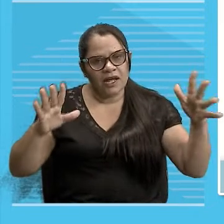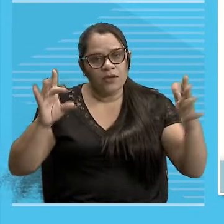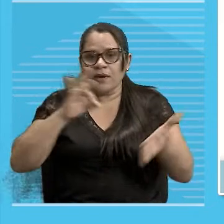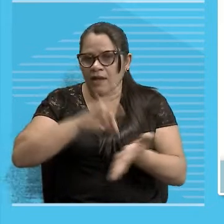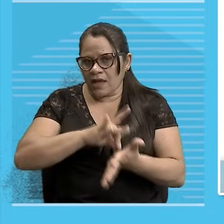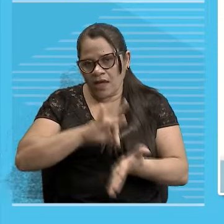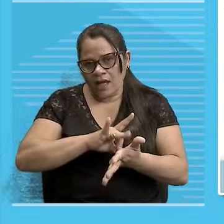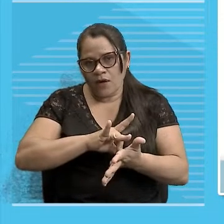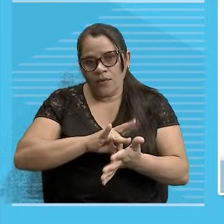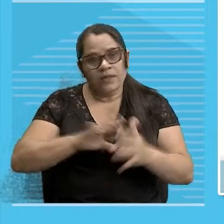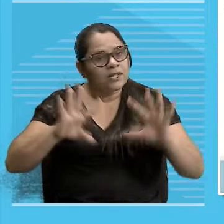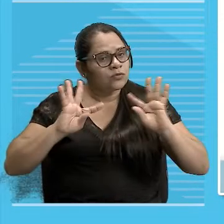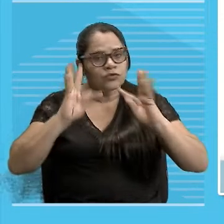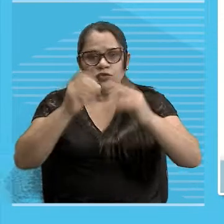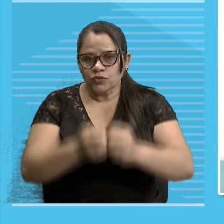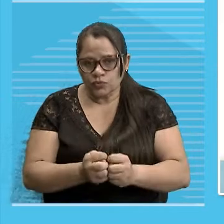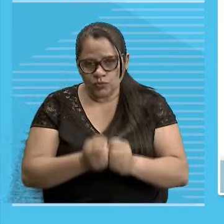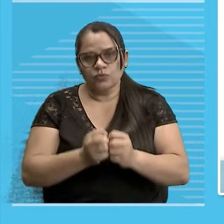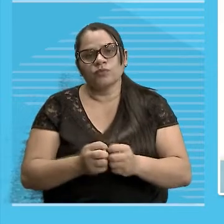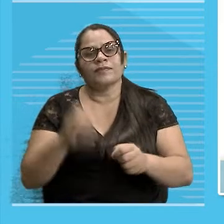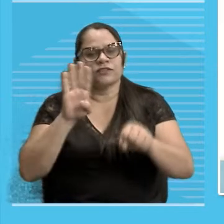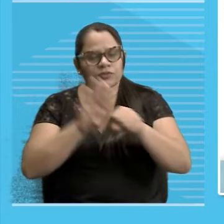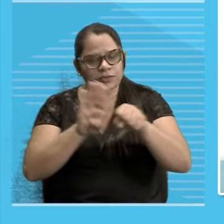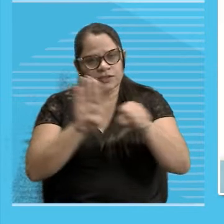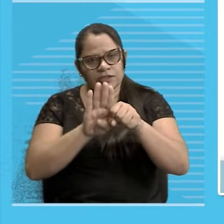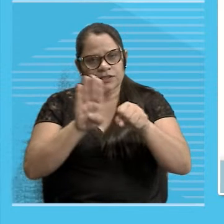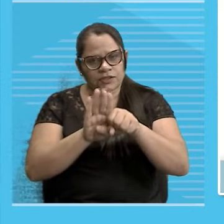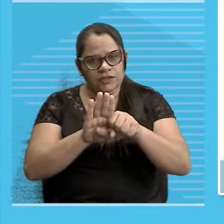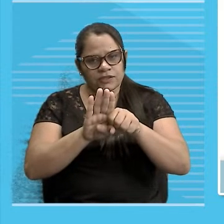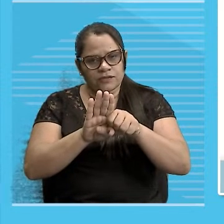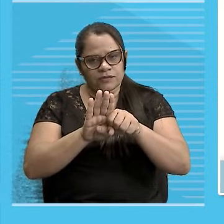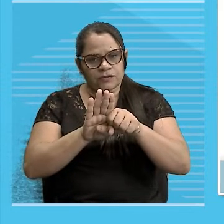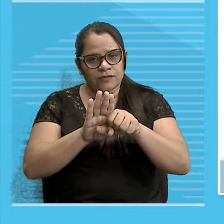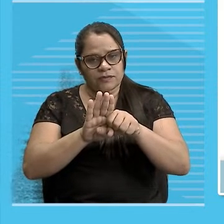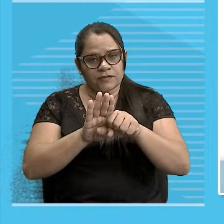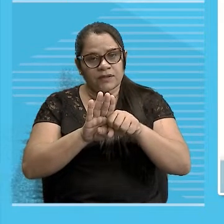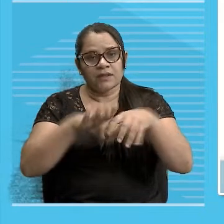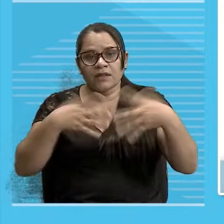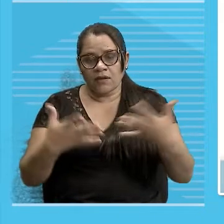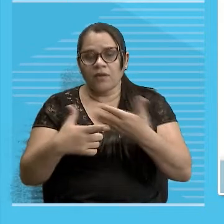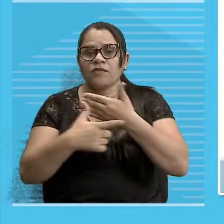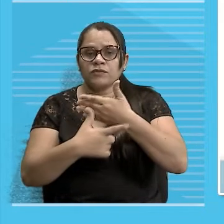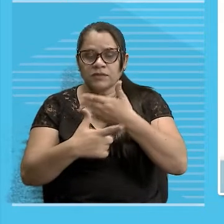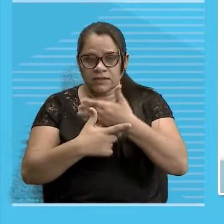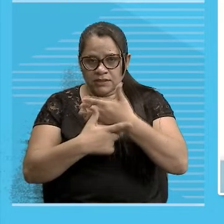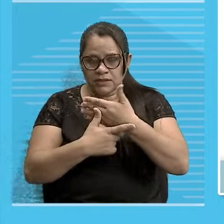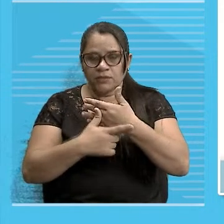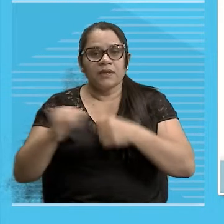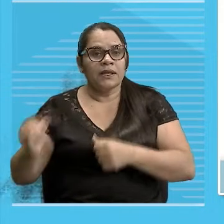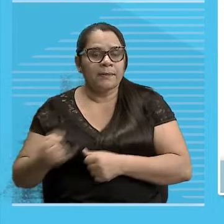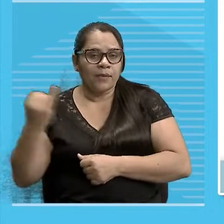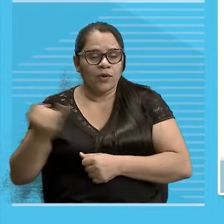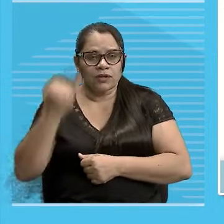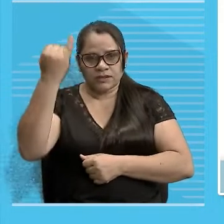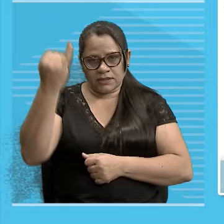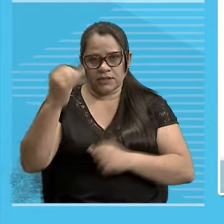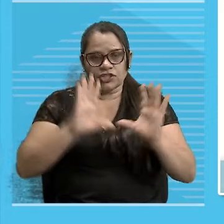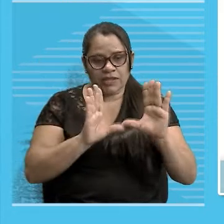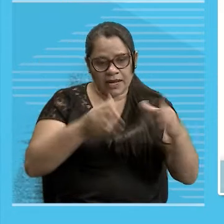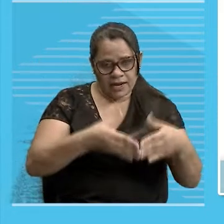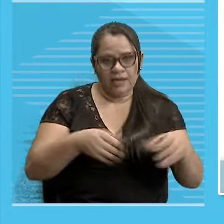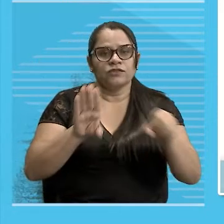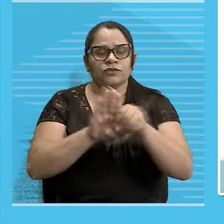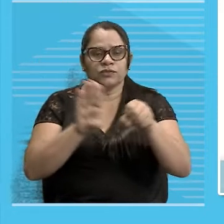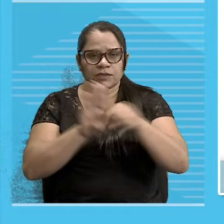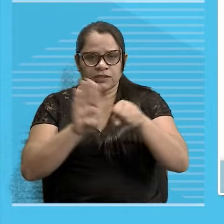Tudo isso é substantivo Então esse Esse é o papel fundamental Da classe dos